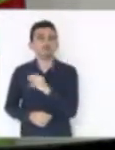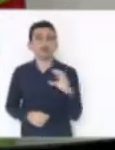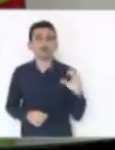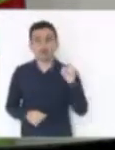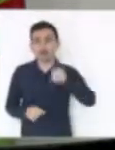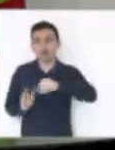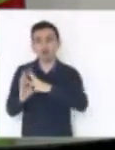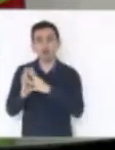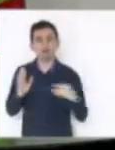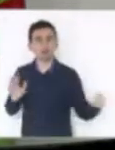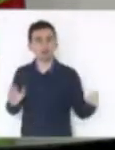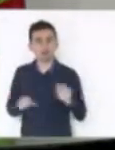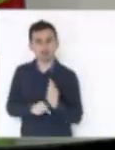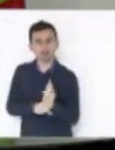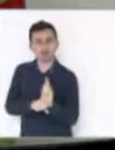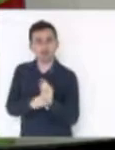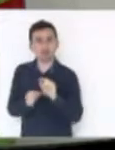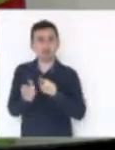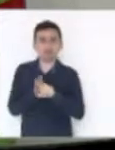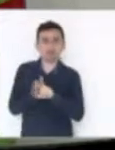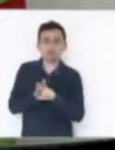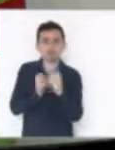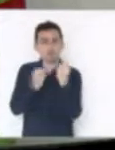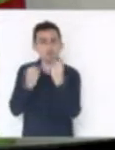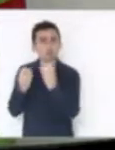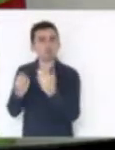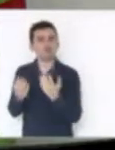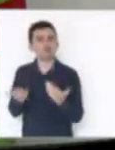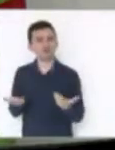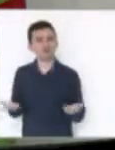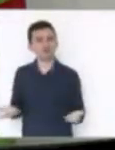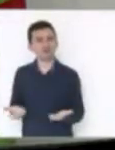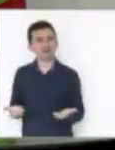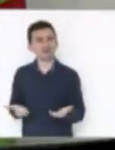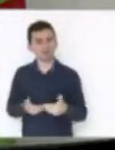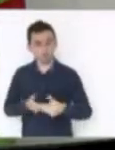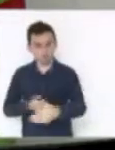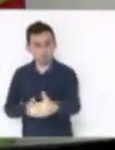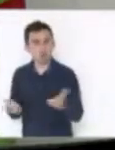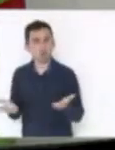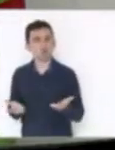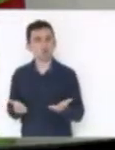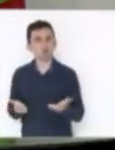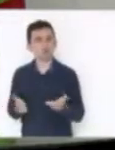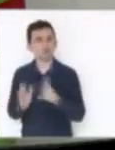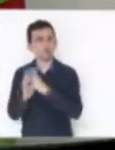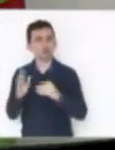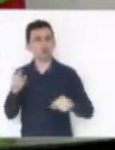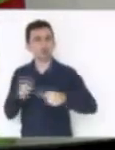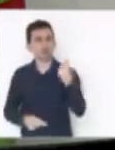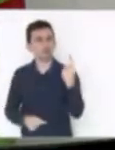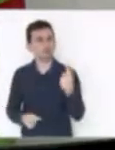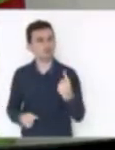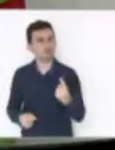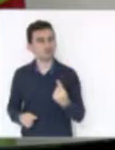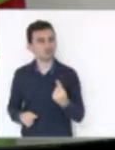modelo de gestão fiscal. A partir de hoje, não é mais um modelo. nós corremos o risco de não ter a folha